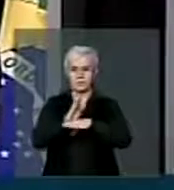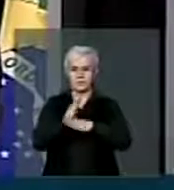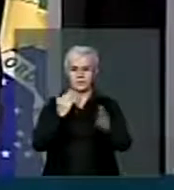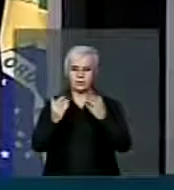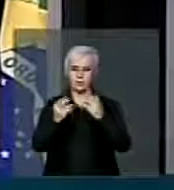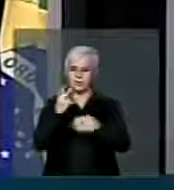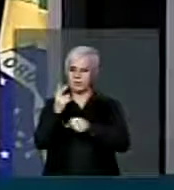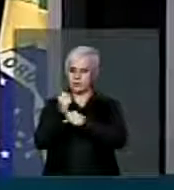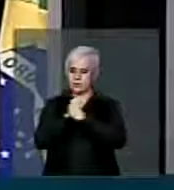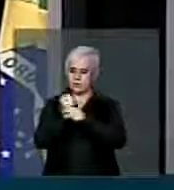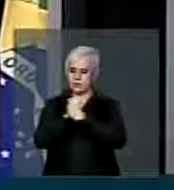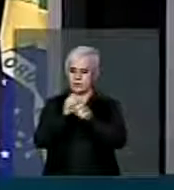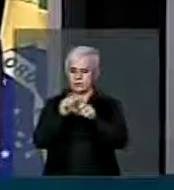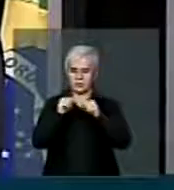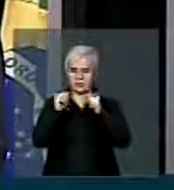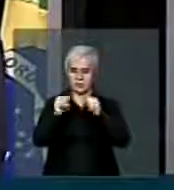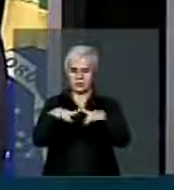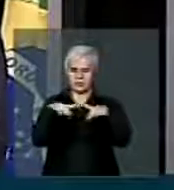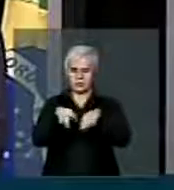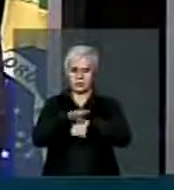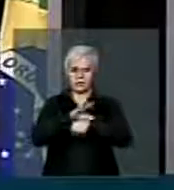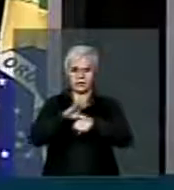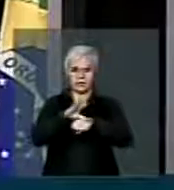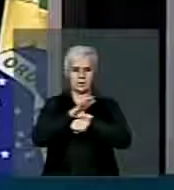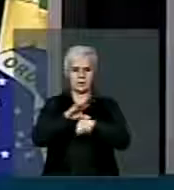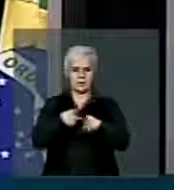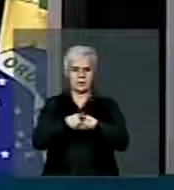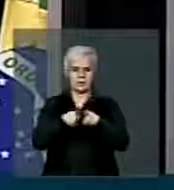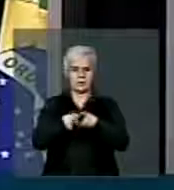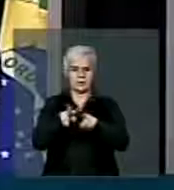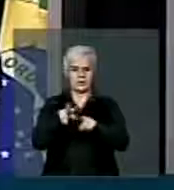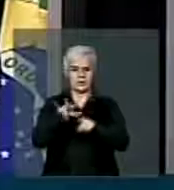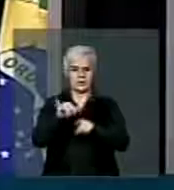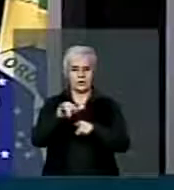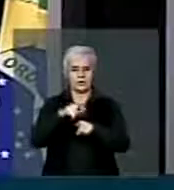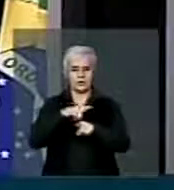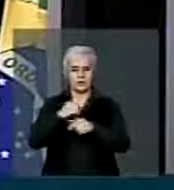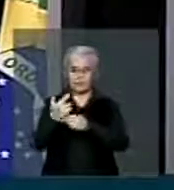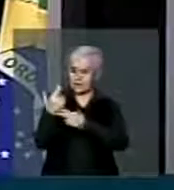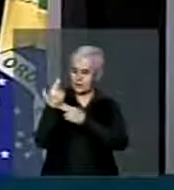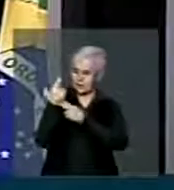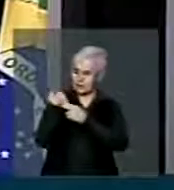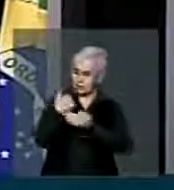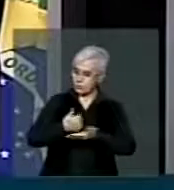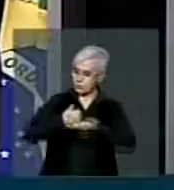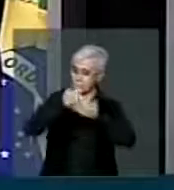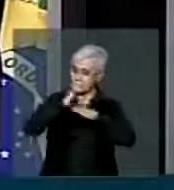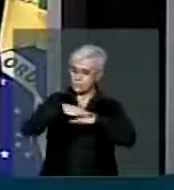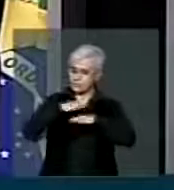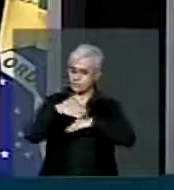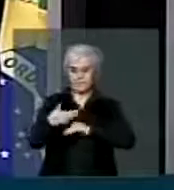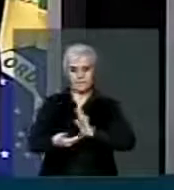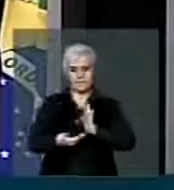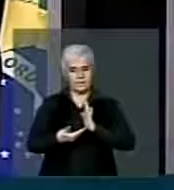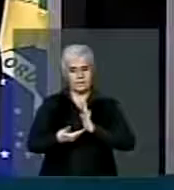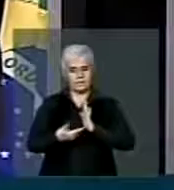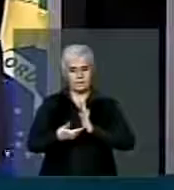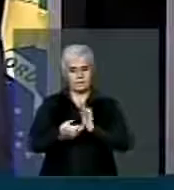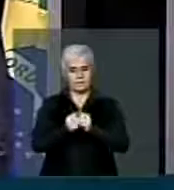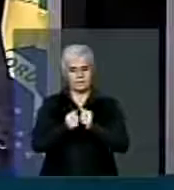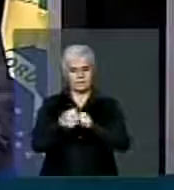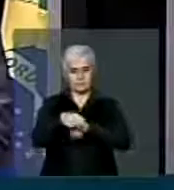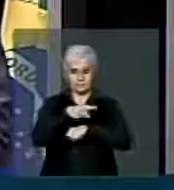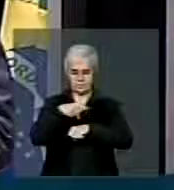da Assembleia Nacional Constituinte e que implicará numa responsabilidade desta casa do país.